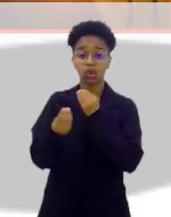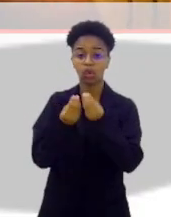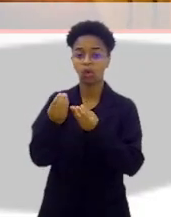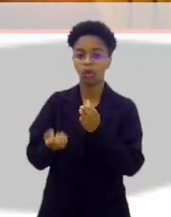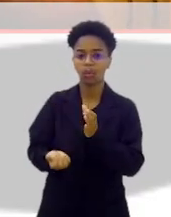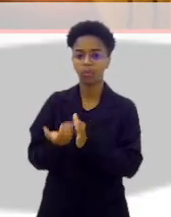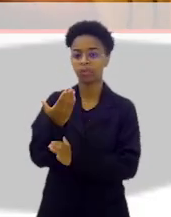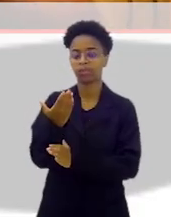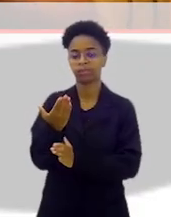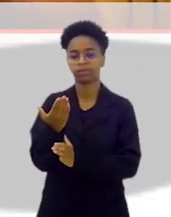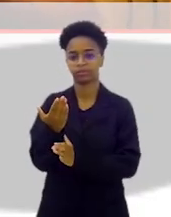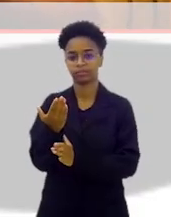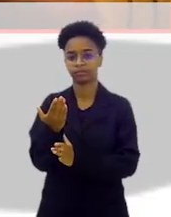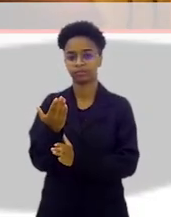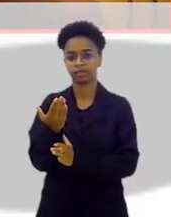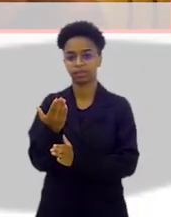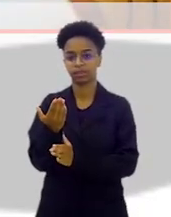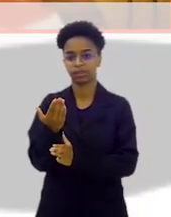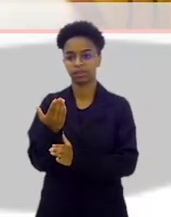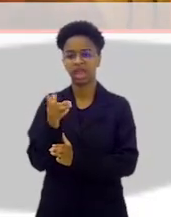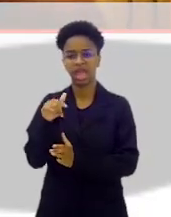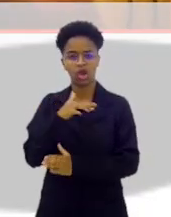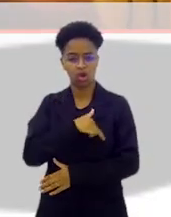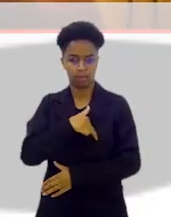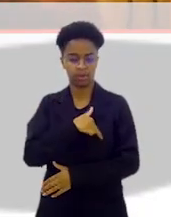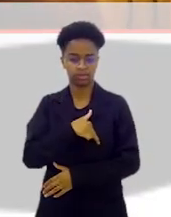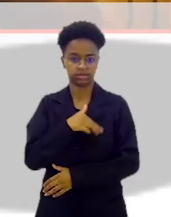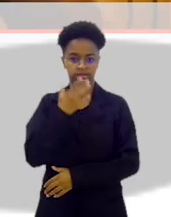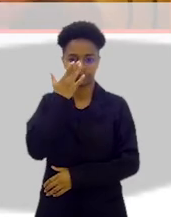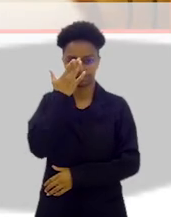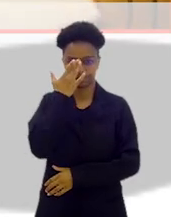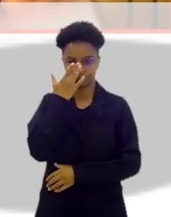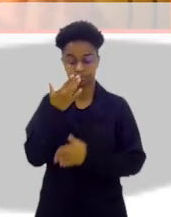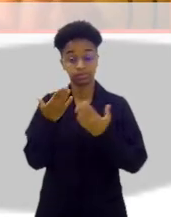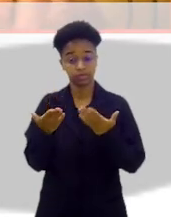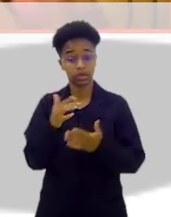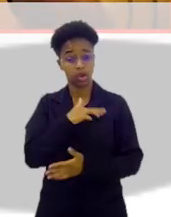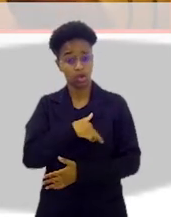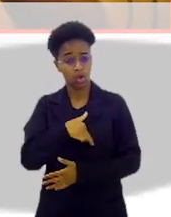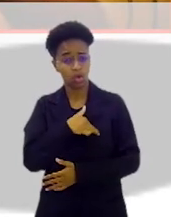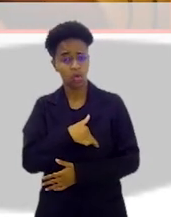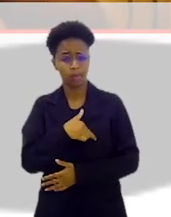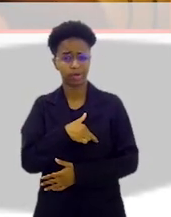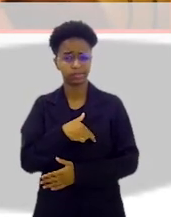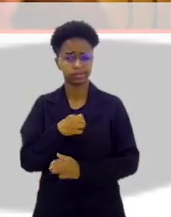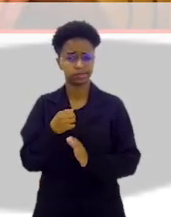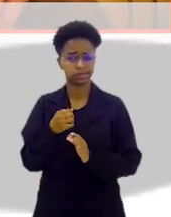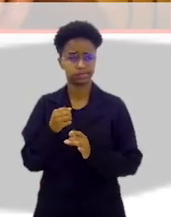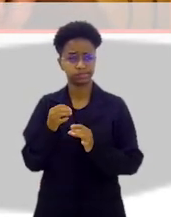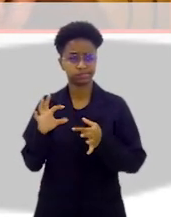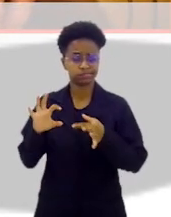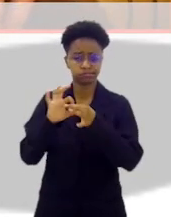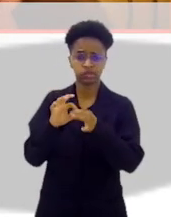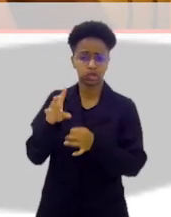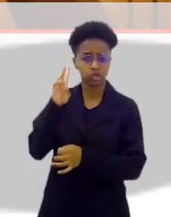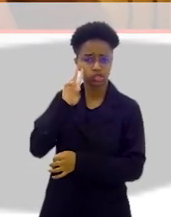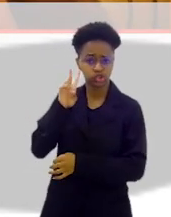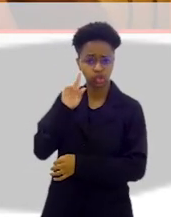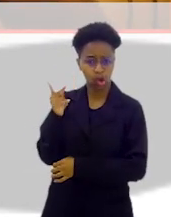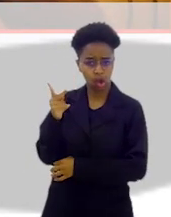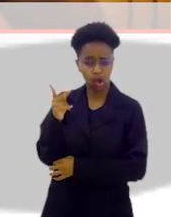como foi criado todo o... É um romance, é um romance, eu diria, romance histórico,